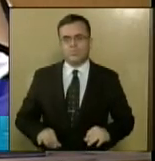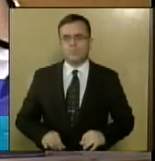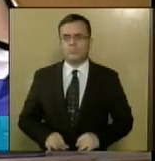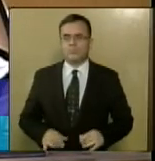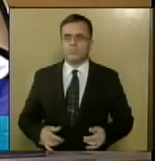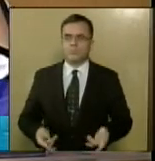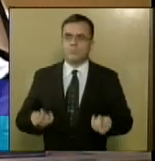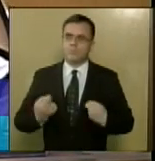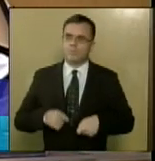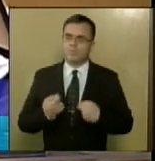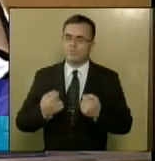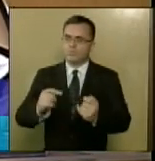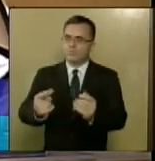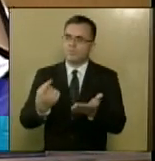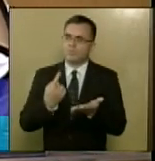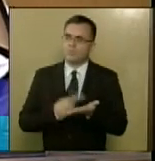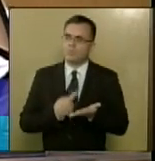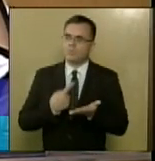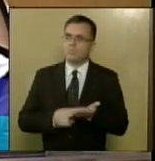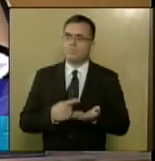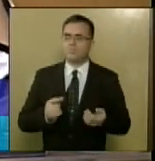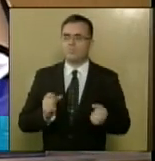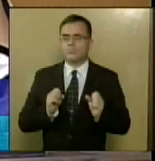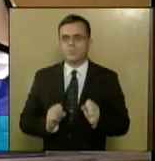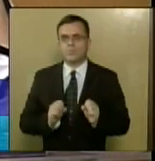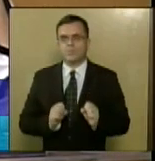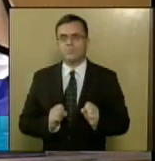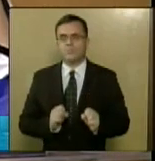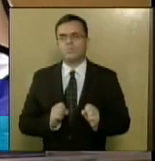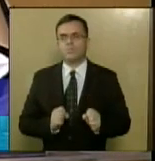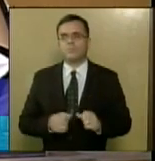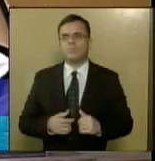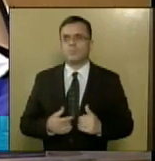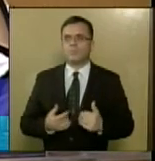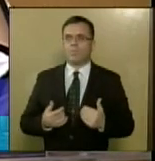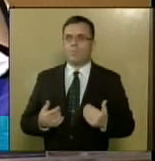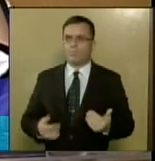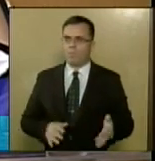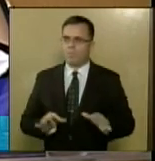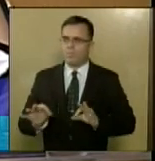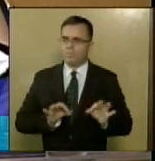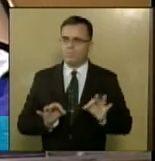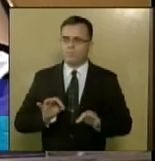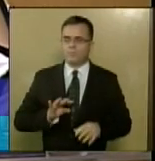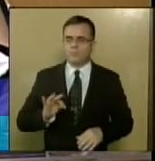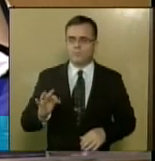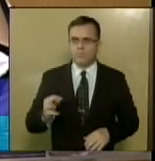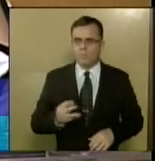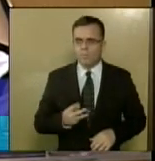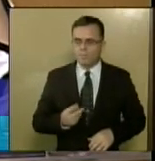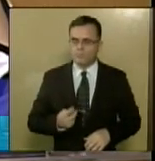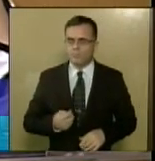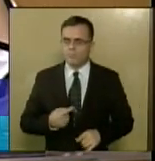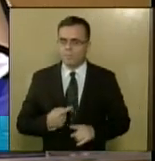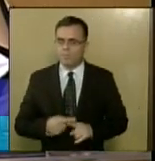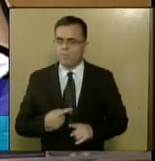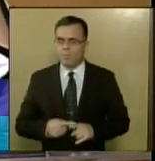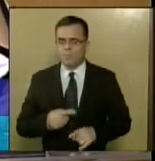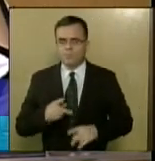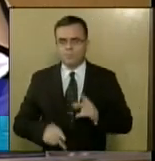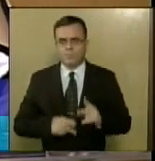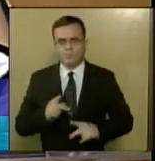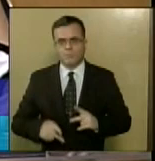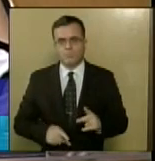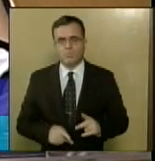caminhos, possibilidades de não inviabilizar o funcionamento daquele estabelecimento, porque a população está